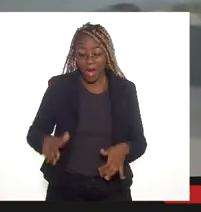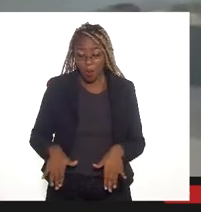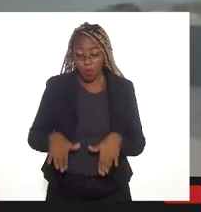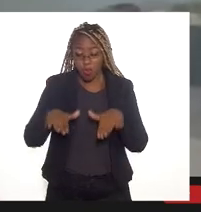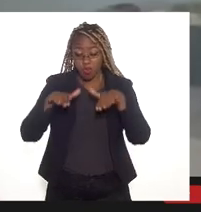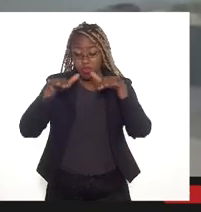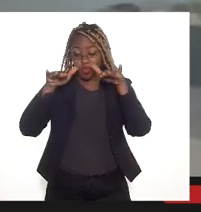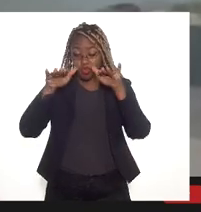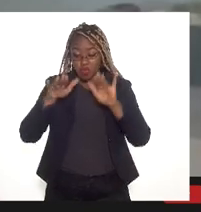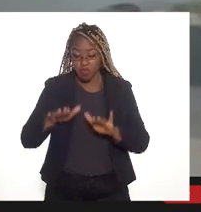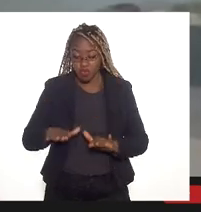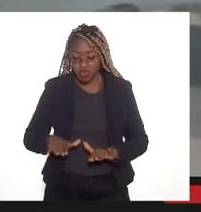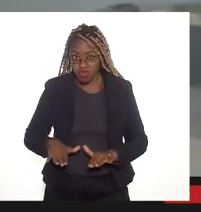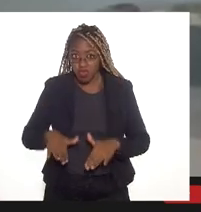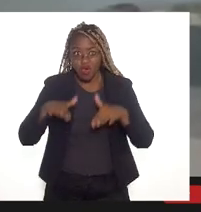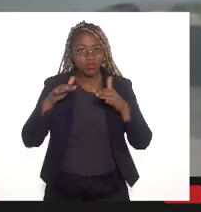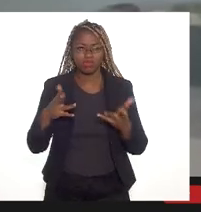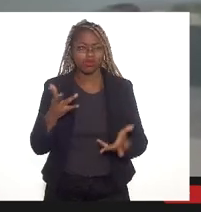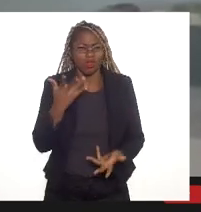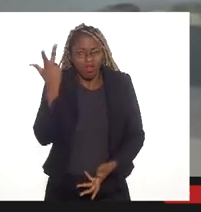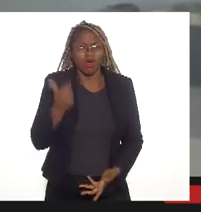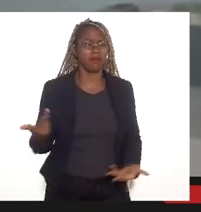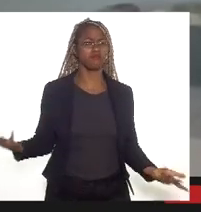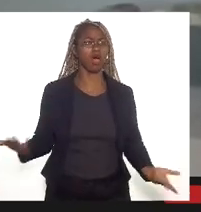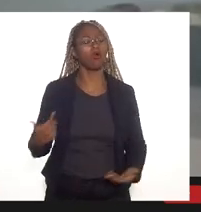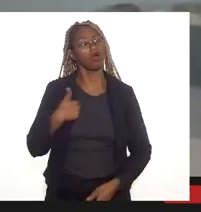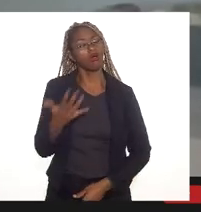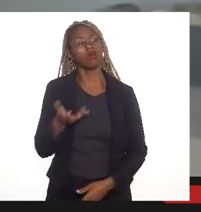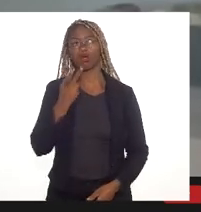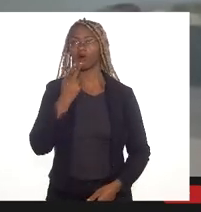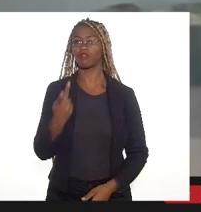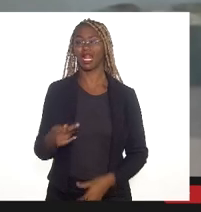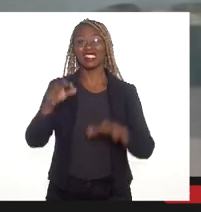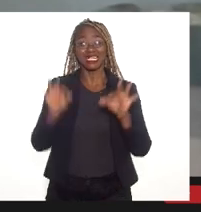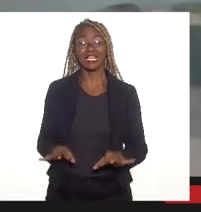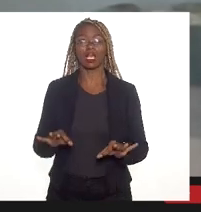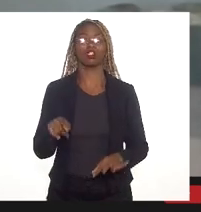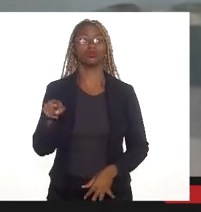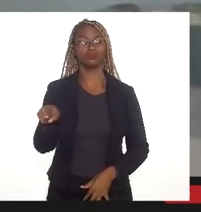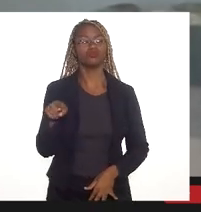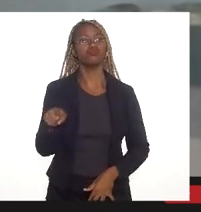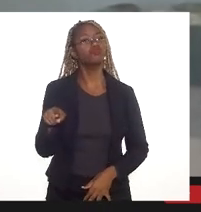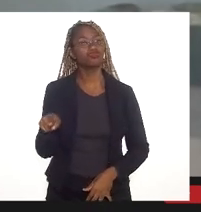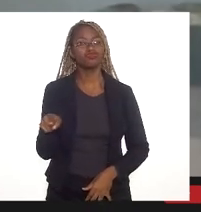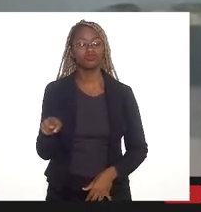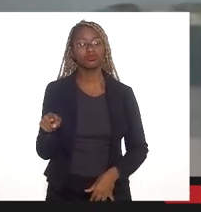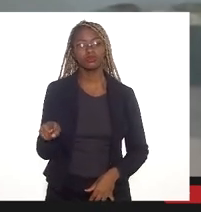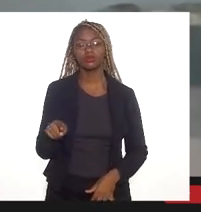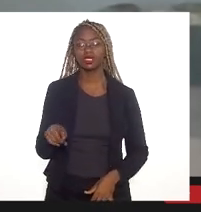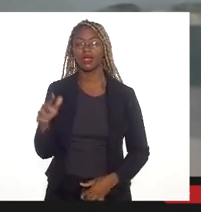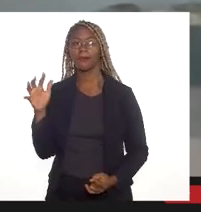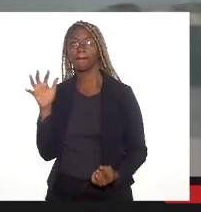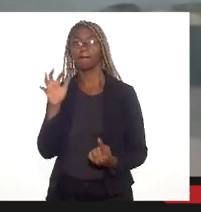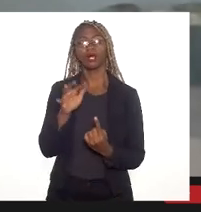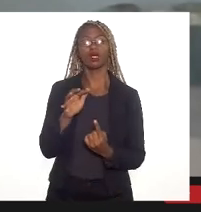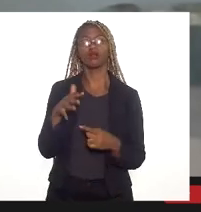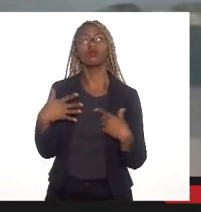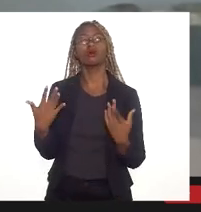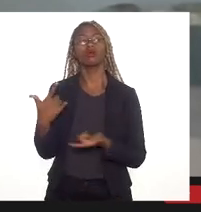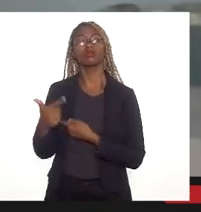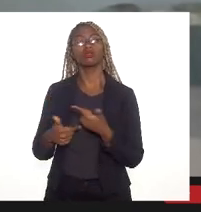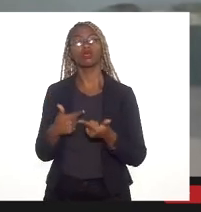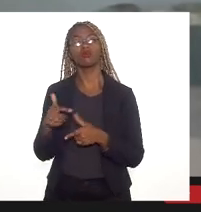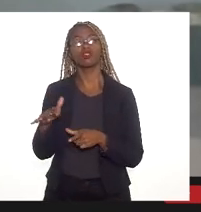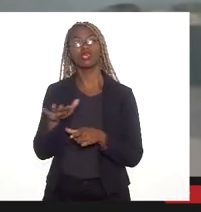E, então, eu queria colocar exatamente a parte dos impactos. Qual é o serviço